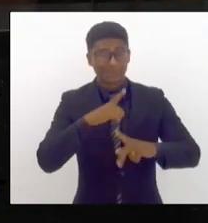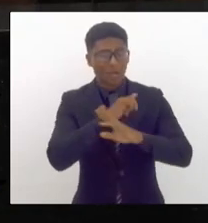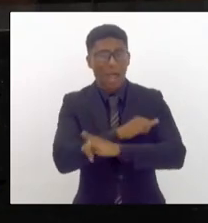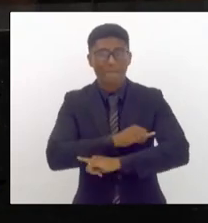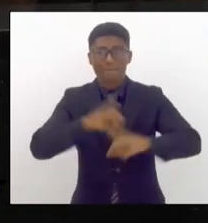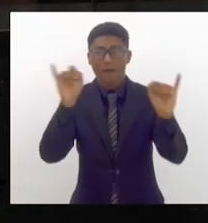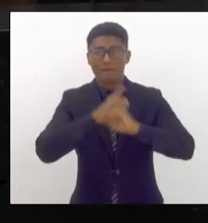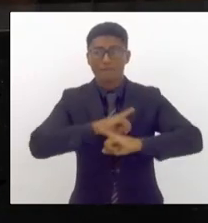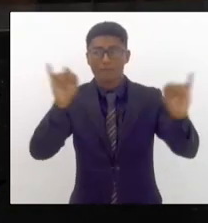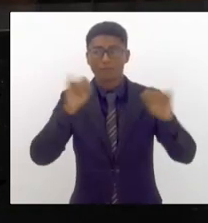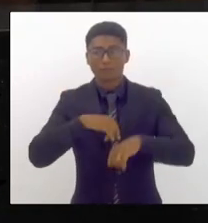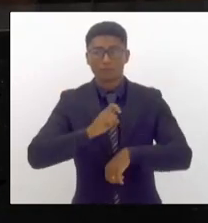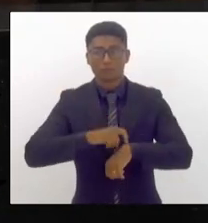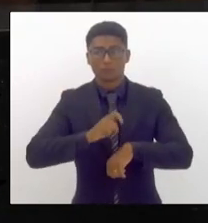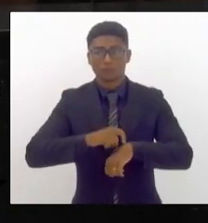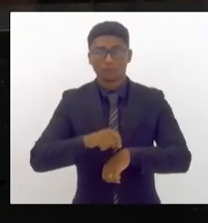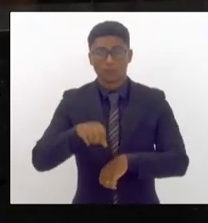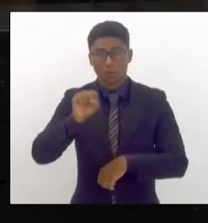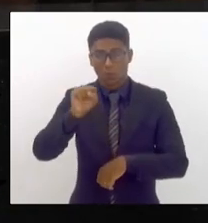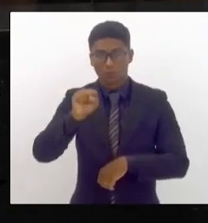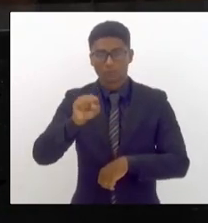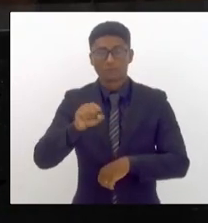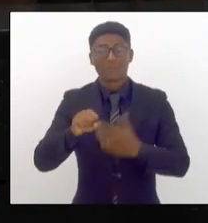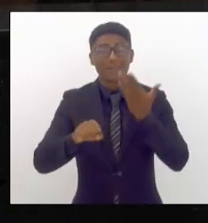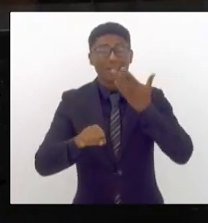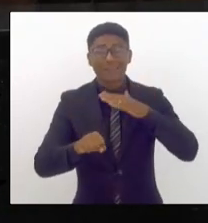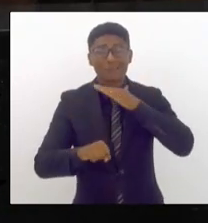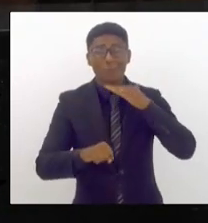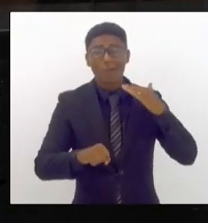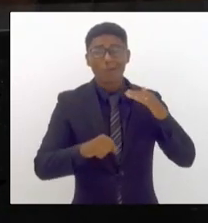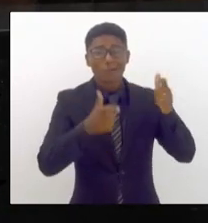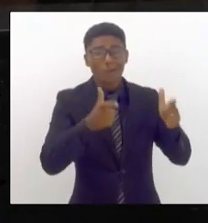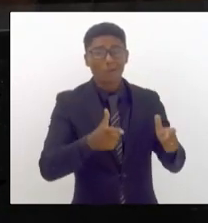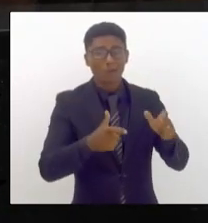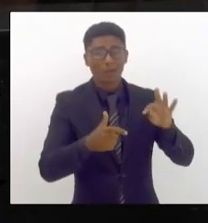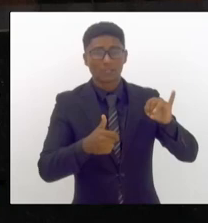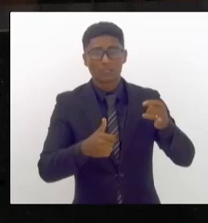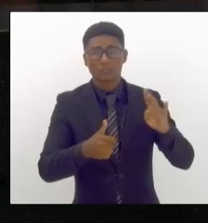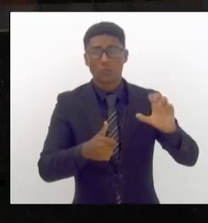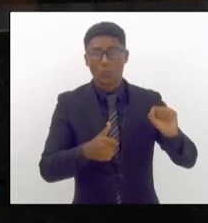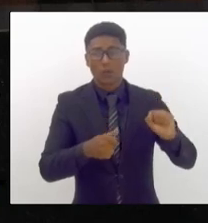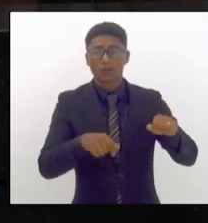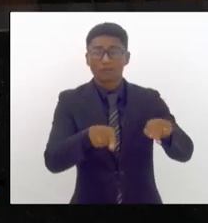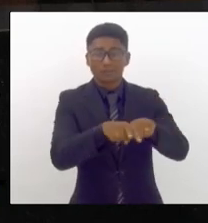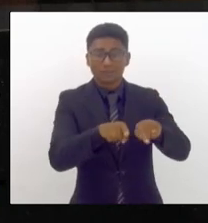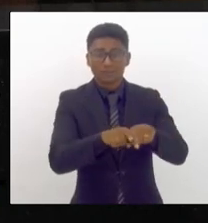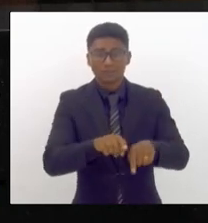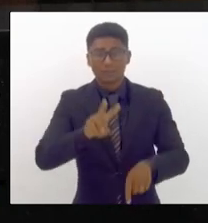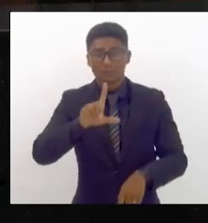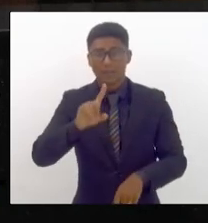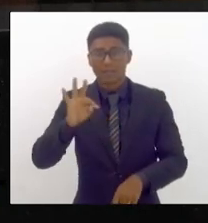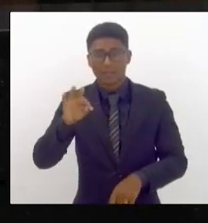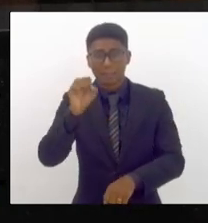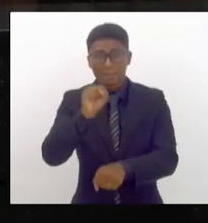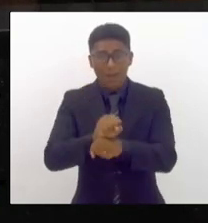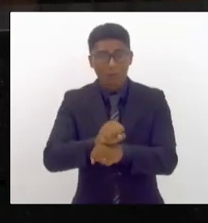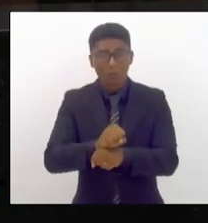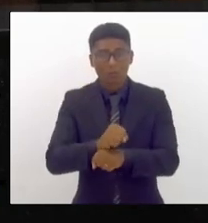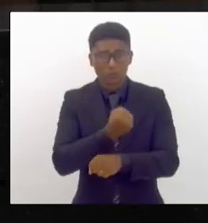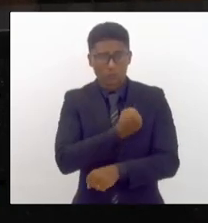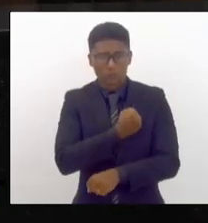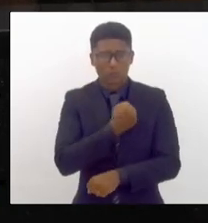uma criança foi morta na Tijuca o VLT interrompido nas linhas 1, 2 e 3